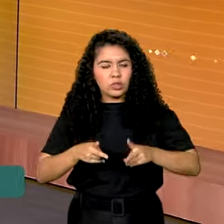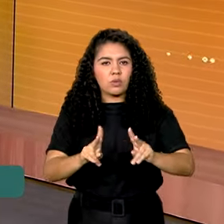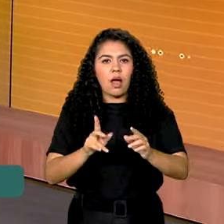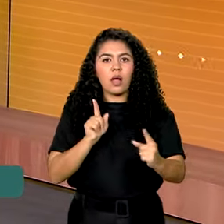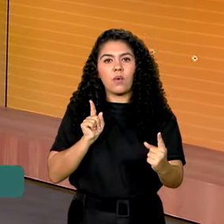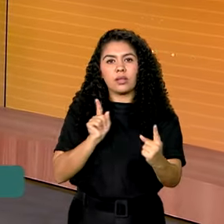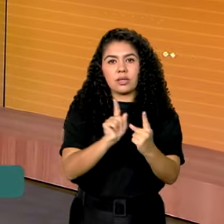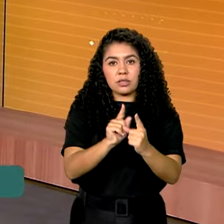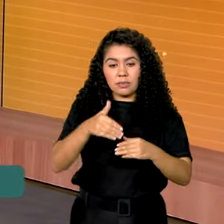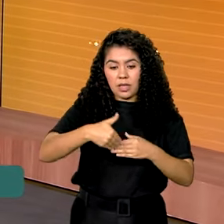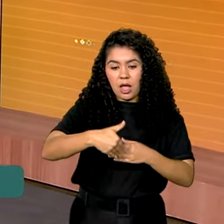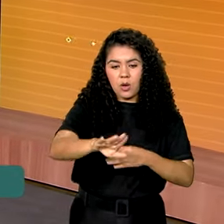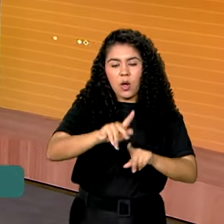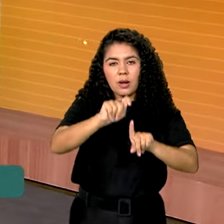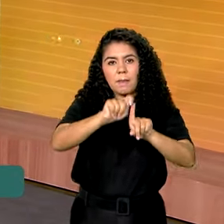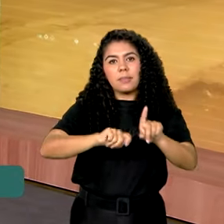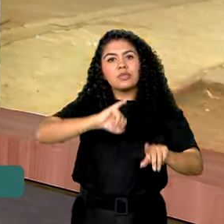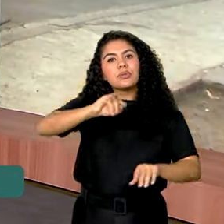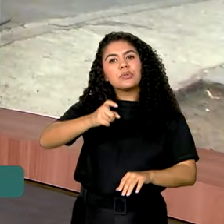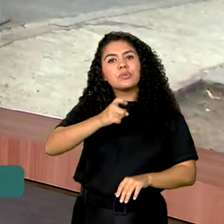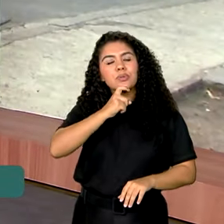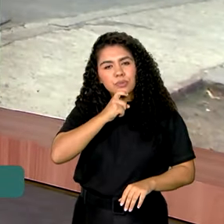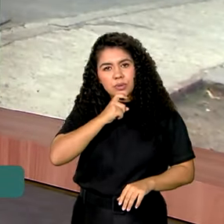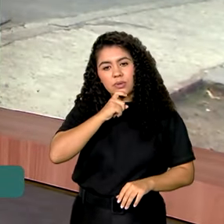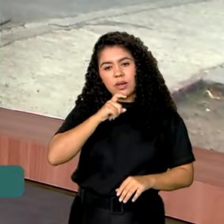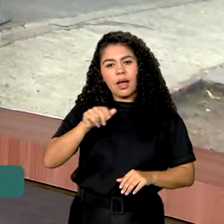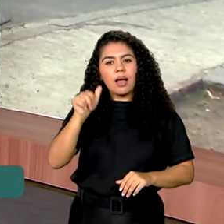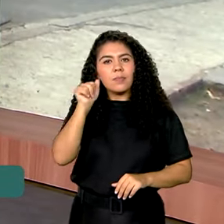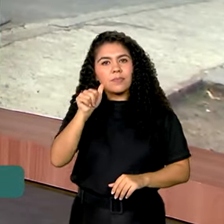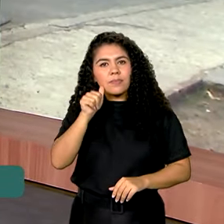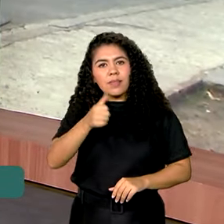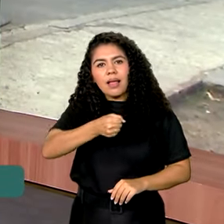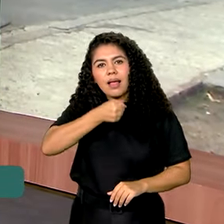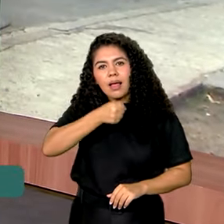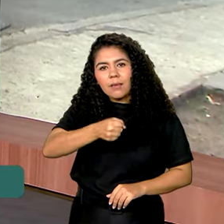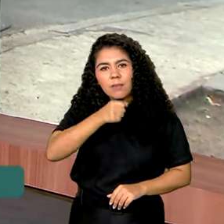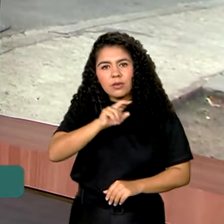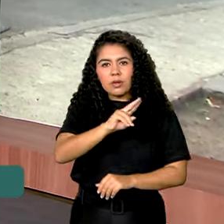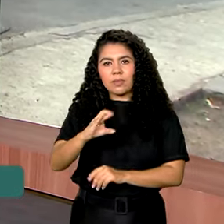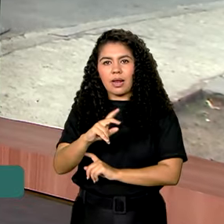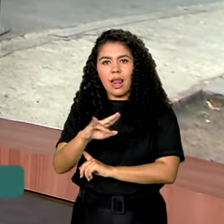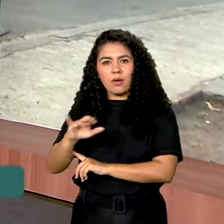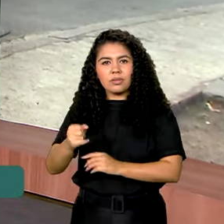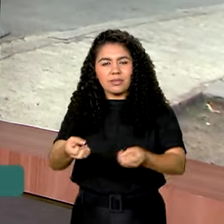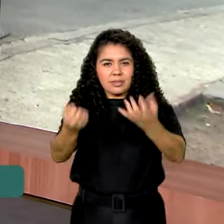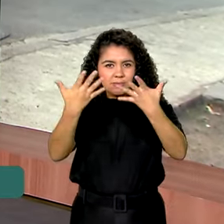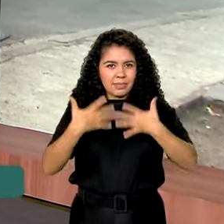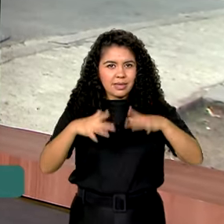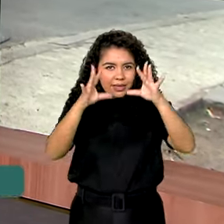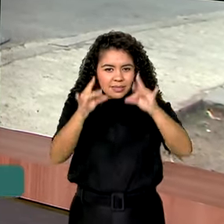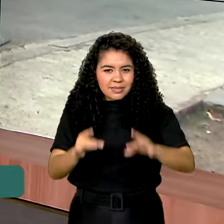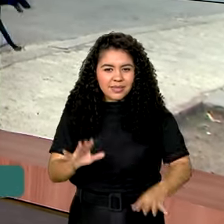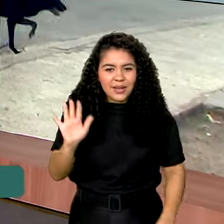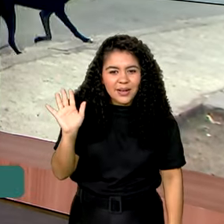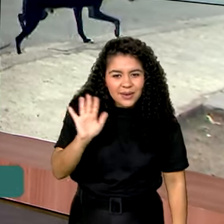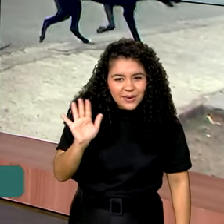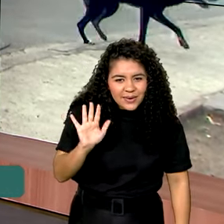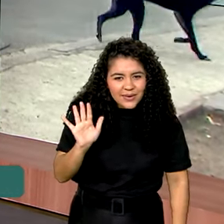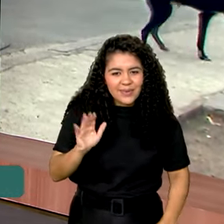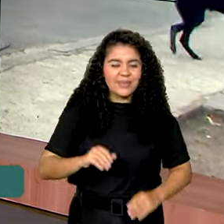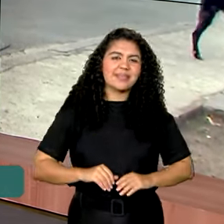nesse mês de julho. E quem traz os detalhes para a gente é a nossa repórter Cláudia Boiunga. Oi, Cláudia, bom dia para você.